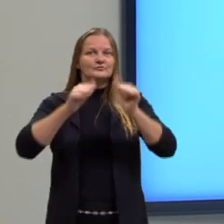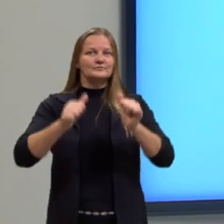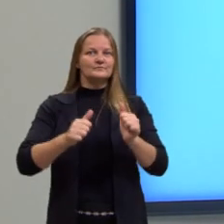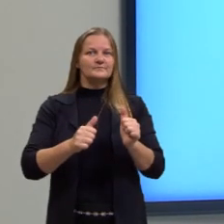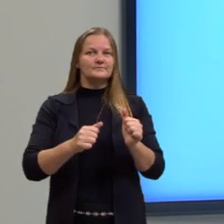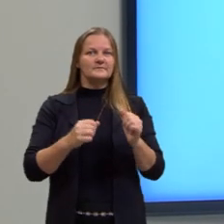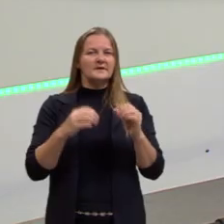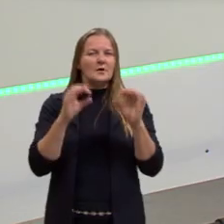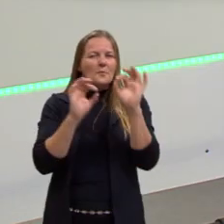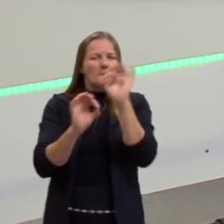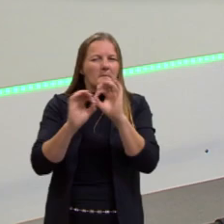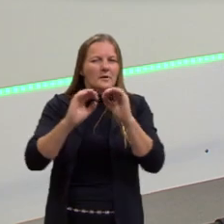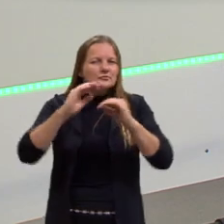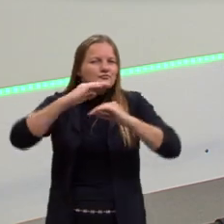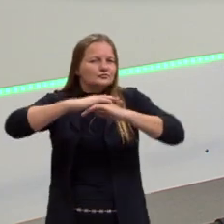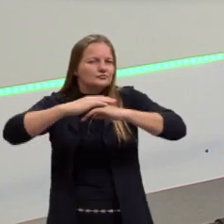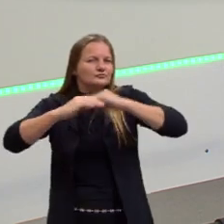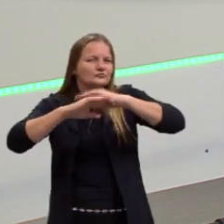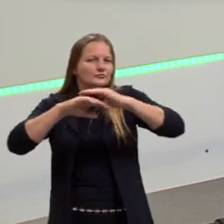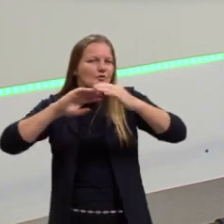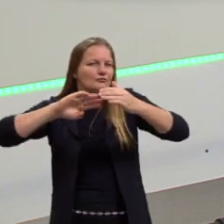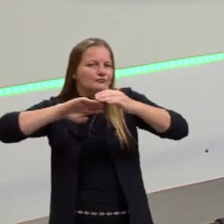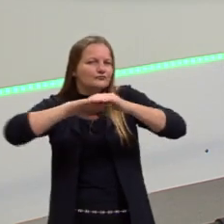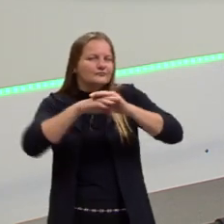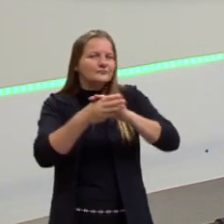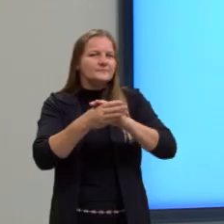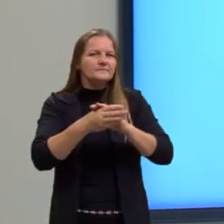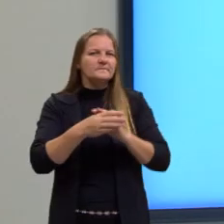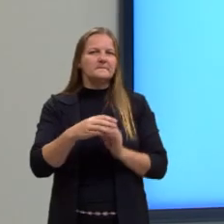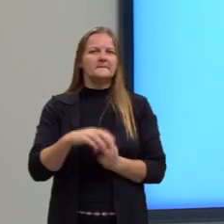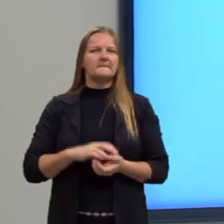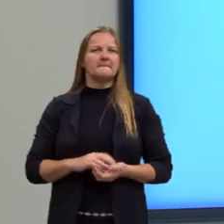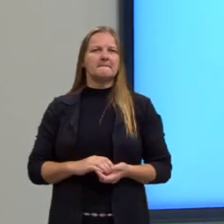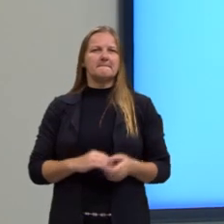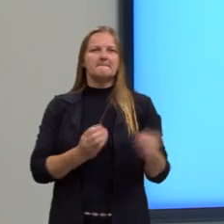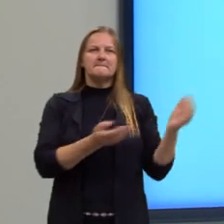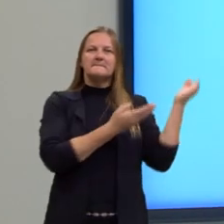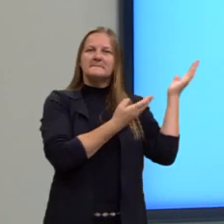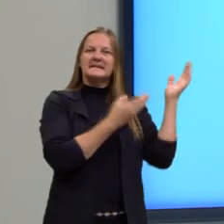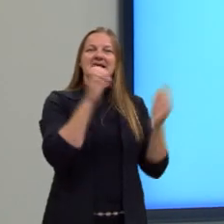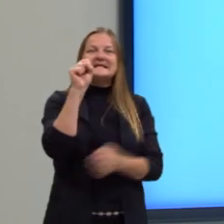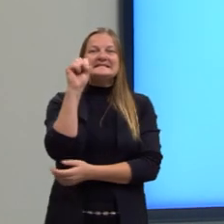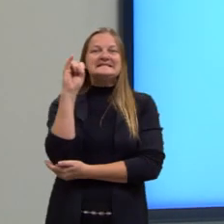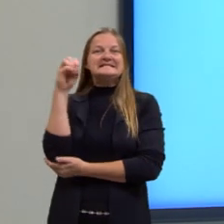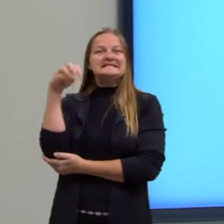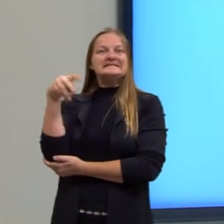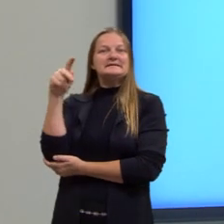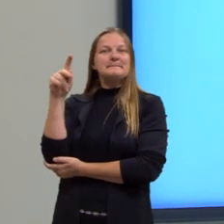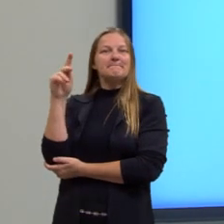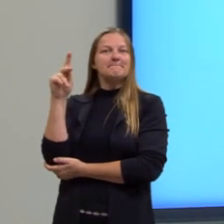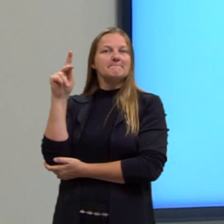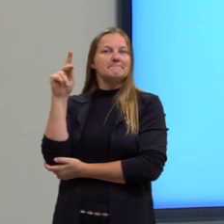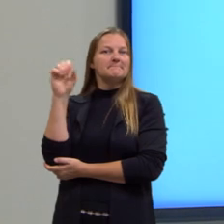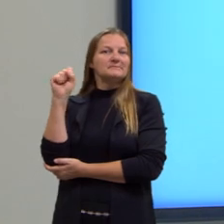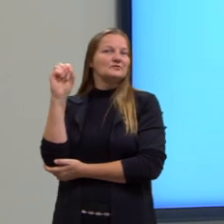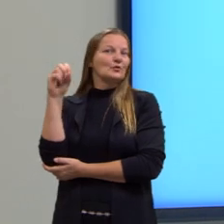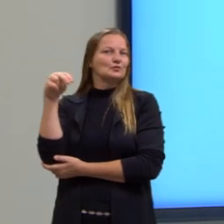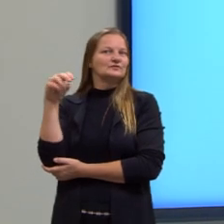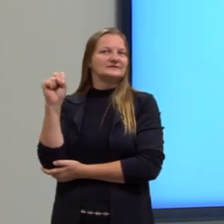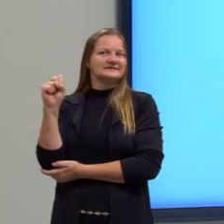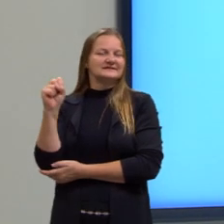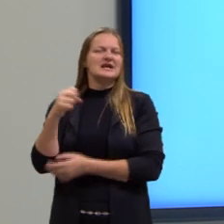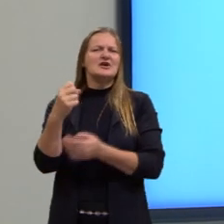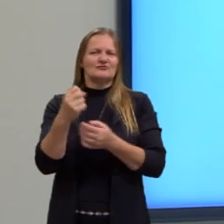montagem, uma bela montagem, do nosso querido Homer Simpson. Quem não conhece o Homer Simpson, um